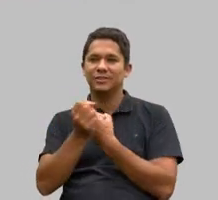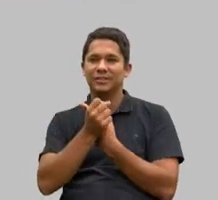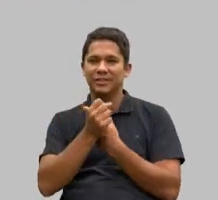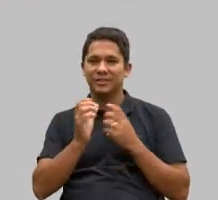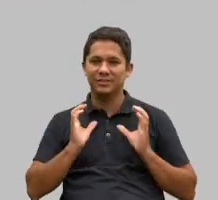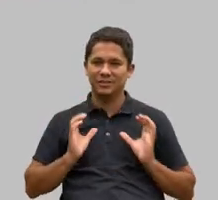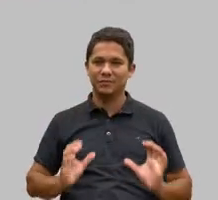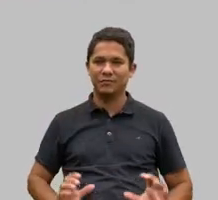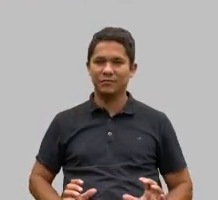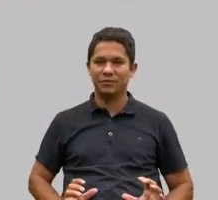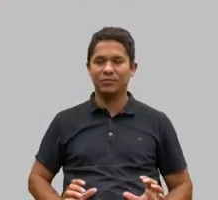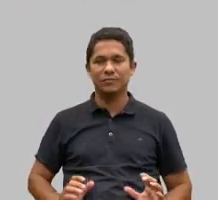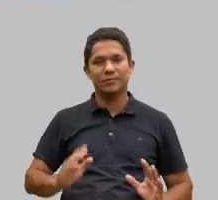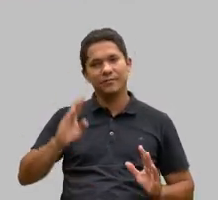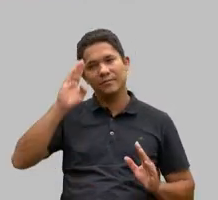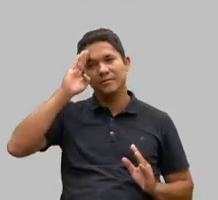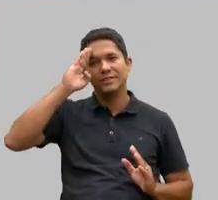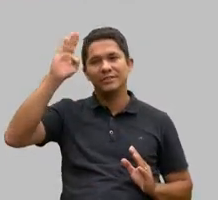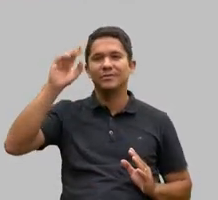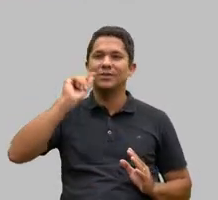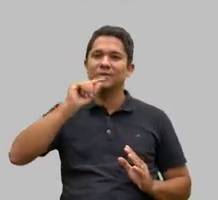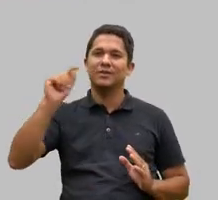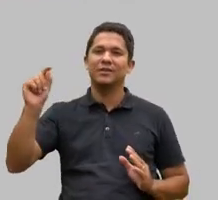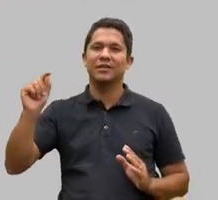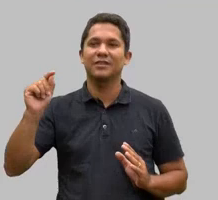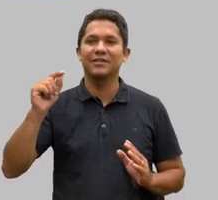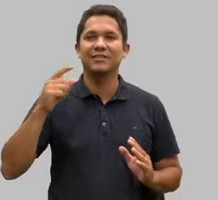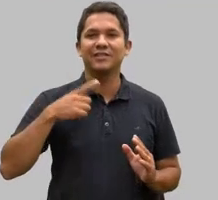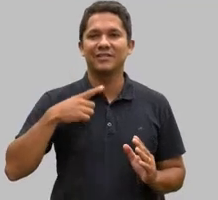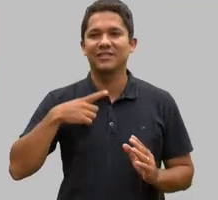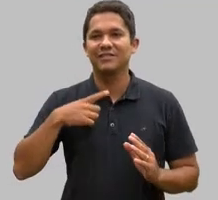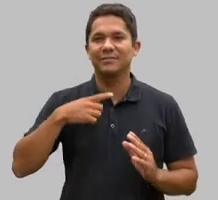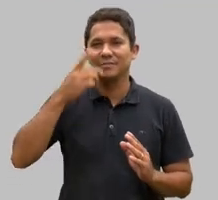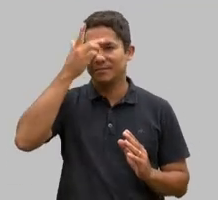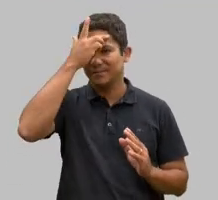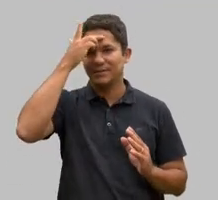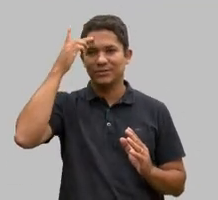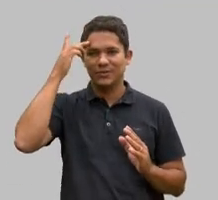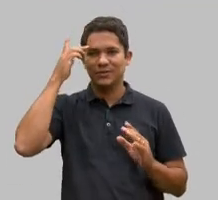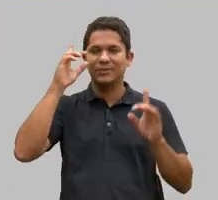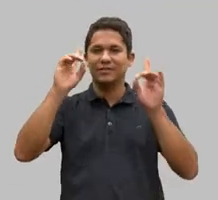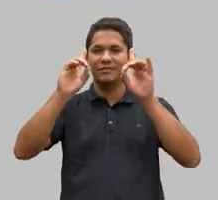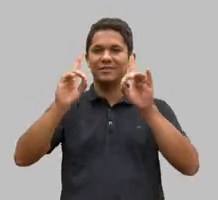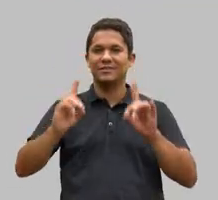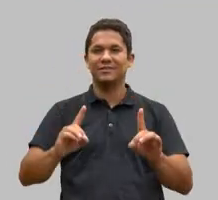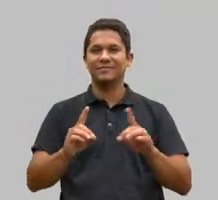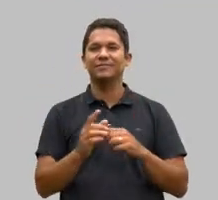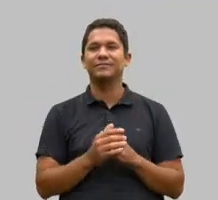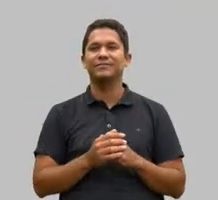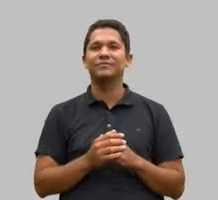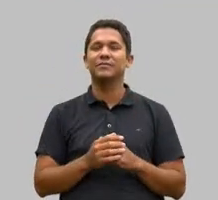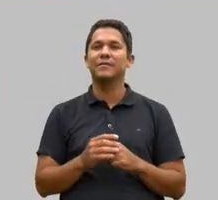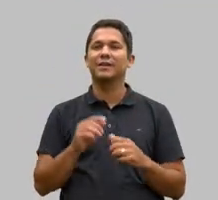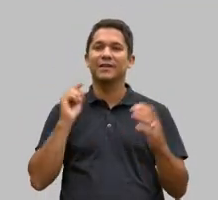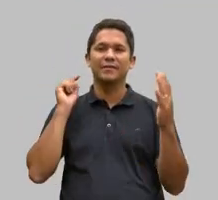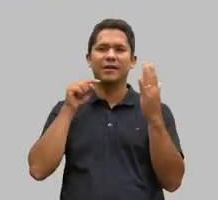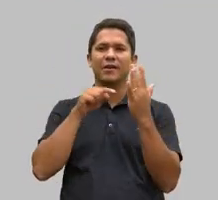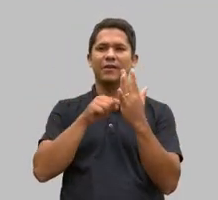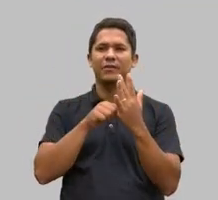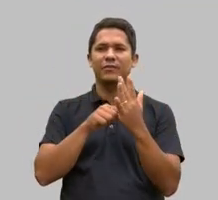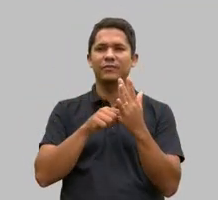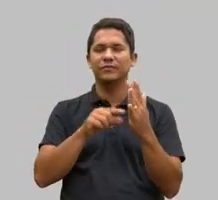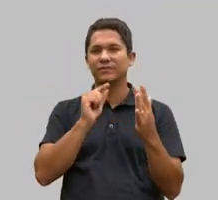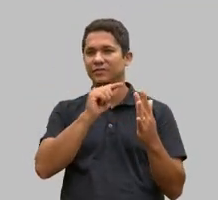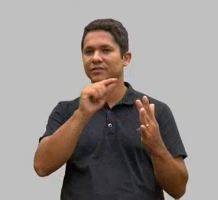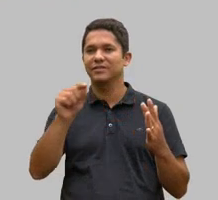a pessoa com deficiência. Porque lidar com a pessoa com deficiência, ter essa missão como causa, quem está aqui presente e faz